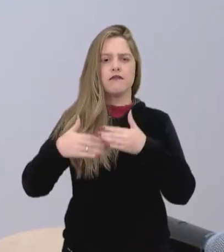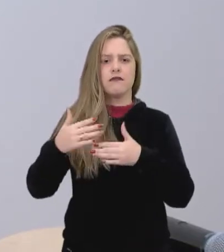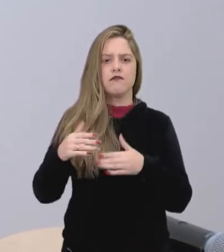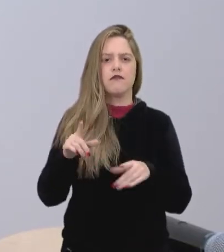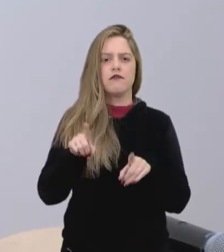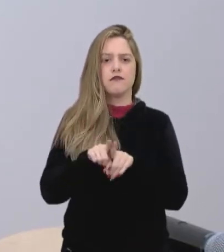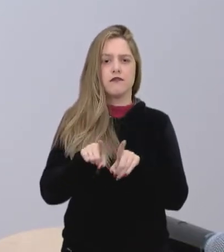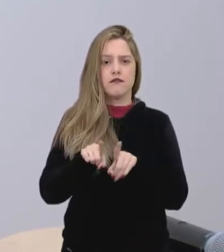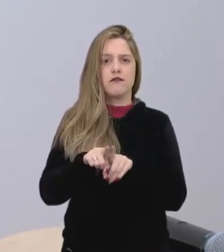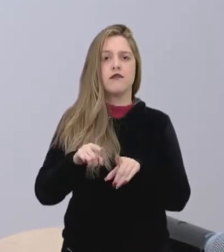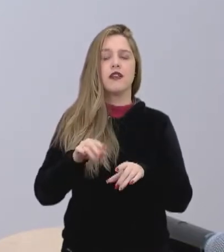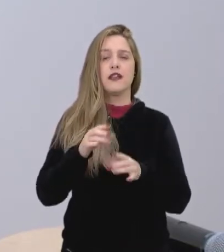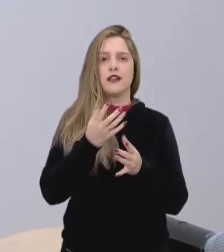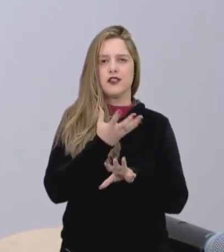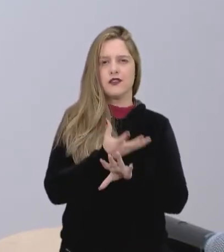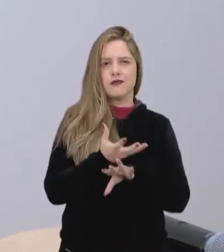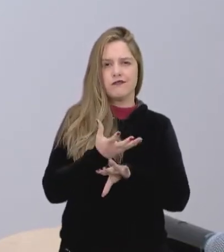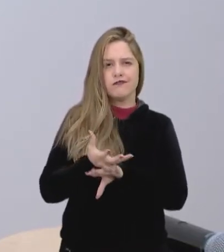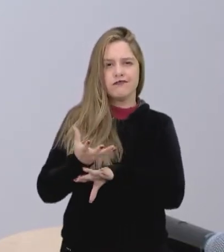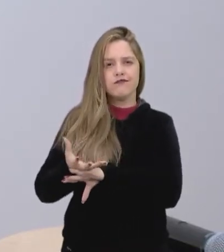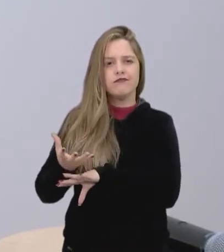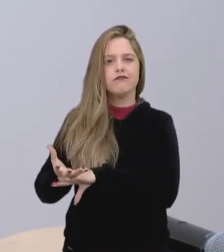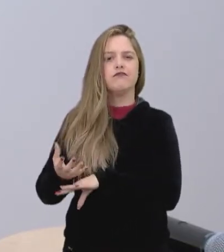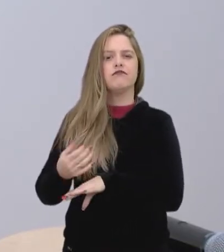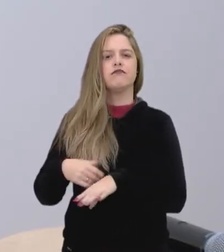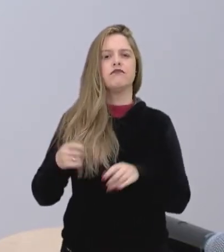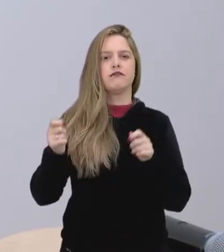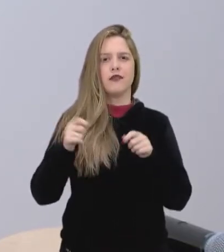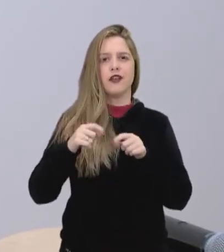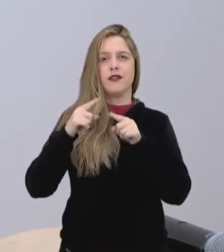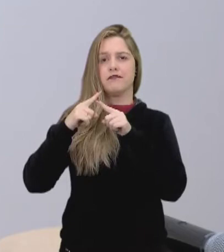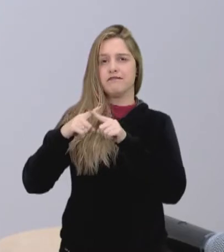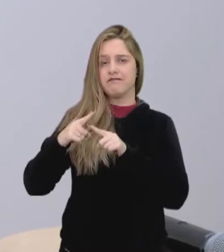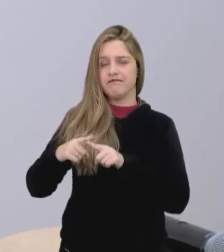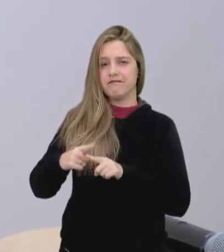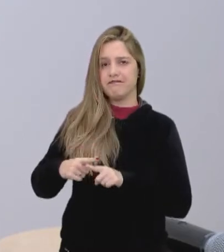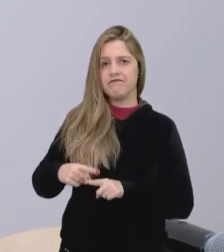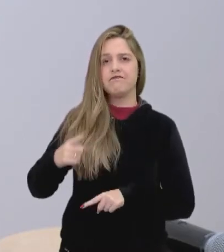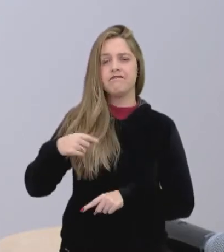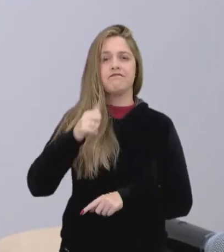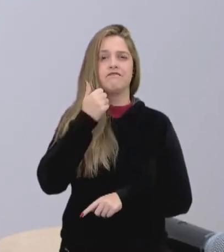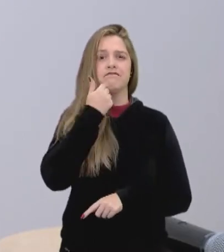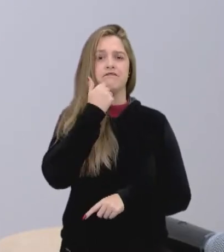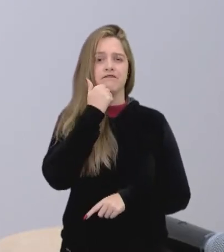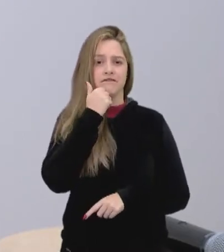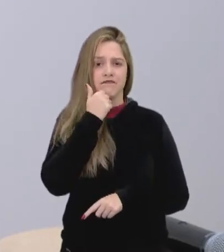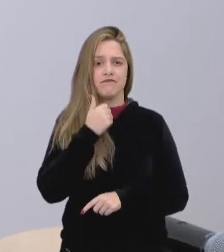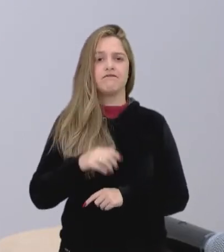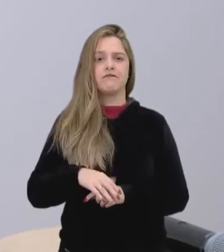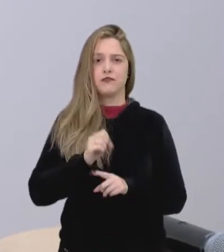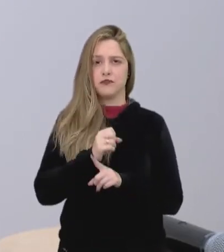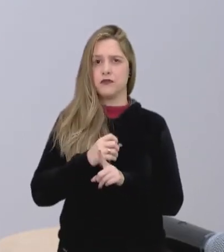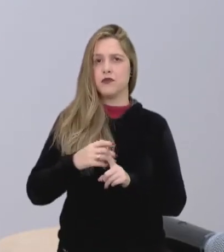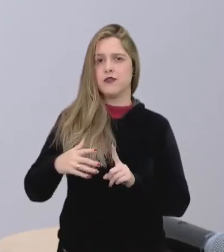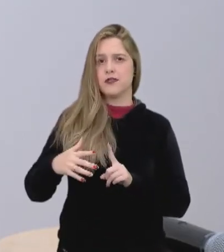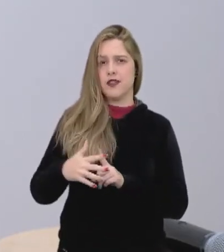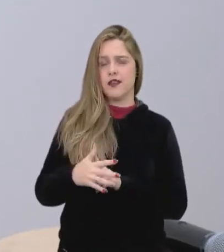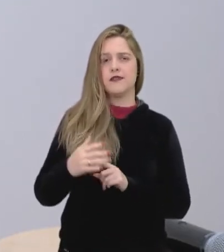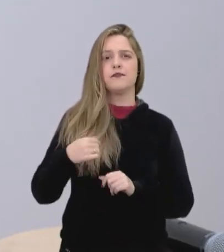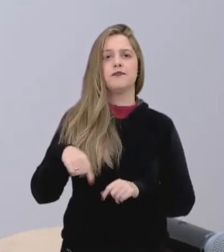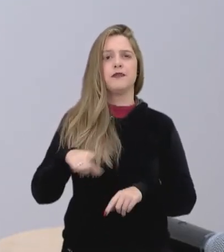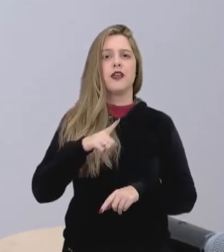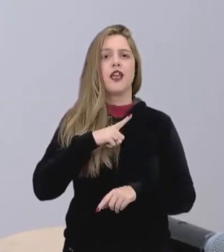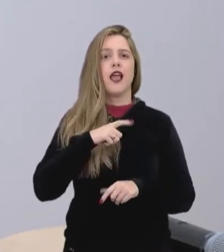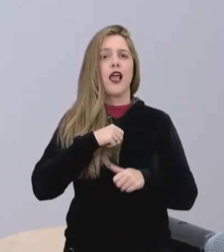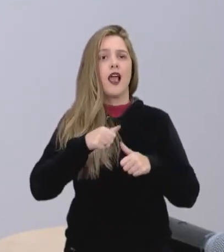interdisciplinar, numa pegada multidisciplinar com as ciências ditas sociais. E como a gente vai